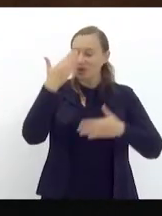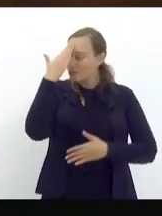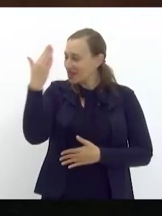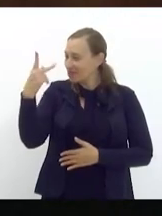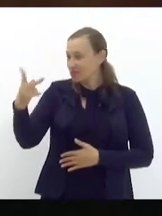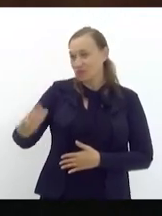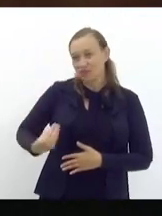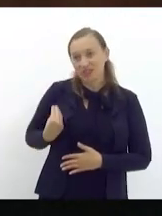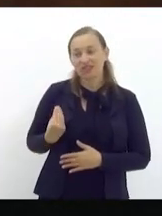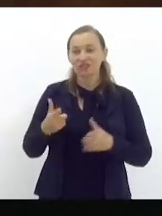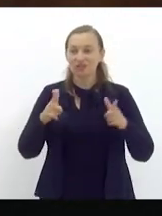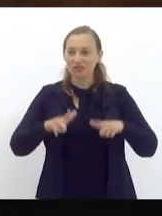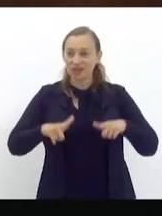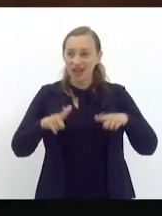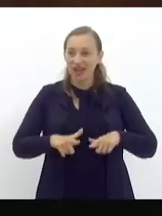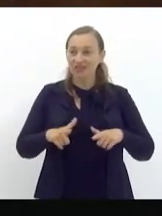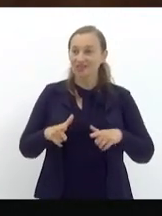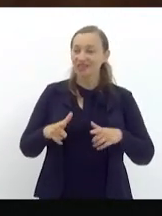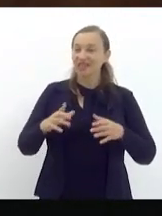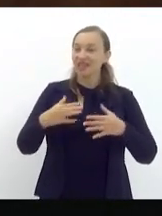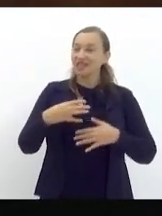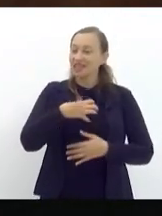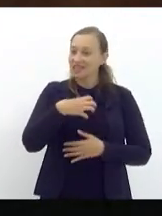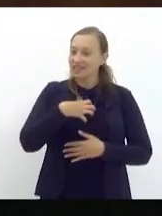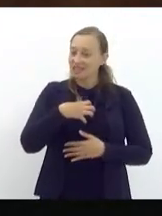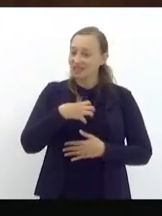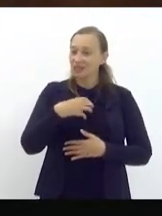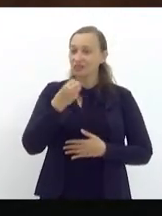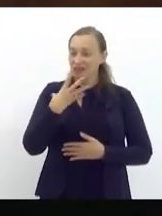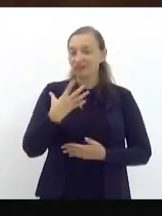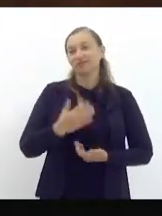pela presença sintam-se em casa obrigado presidente